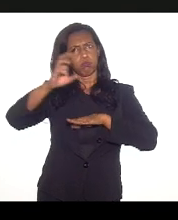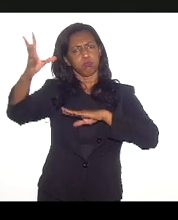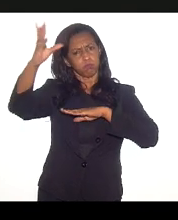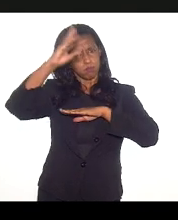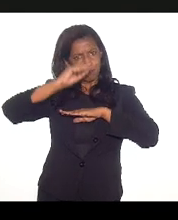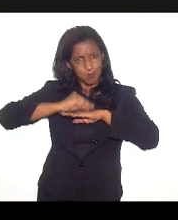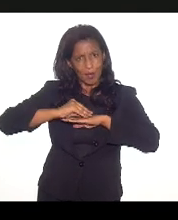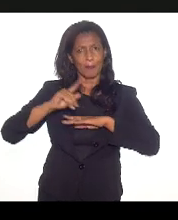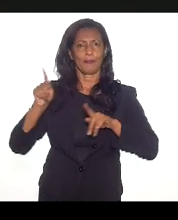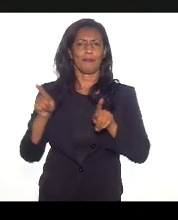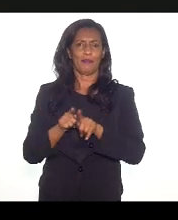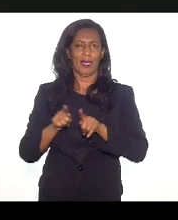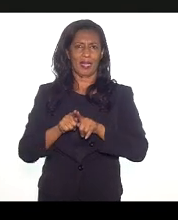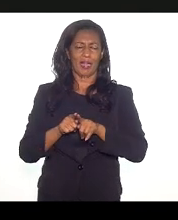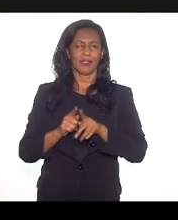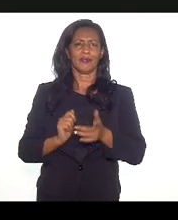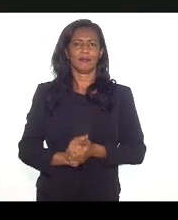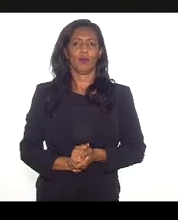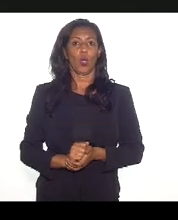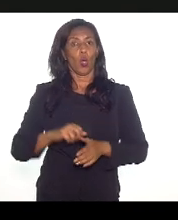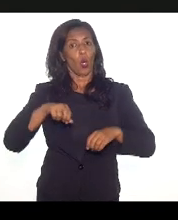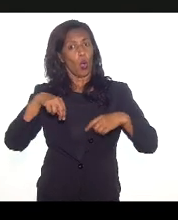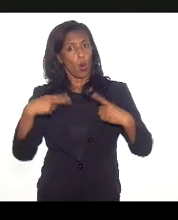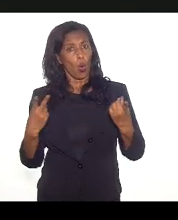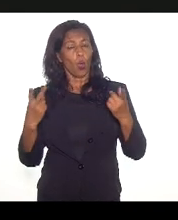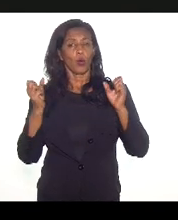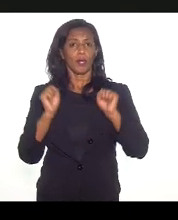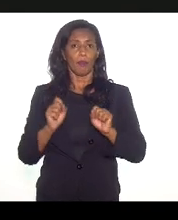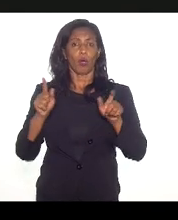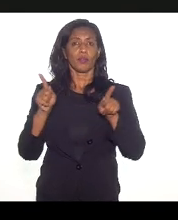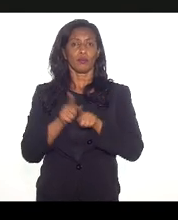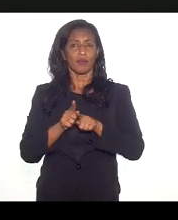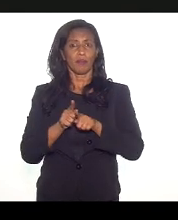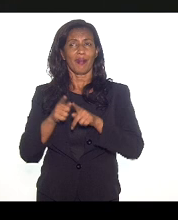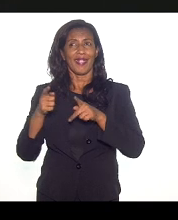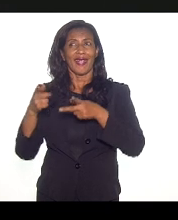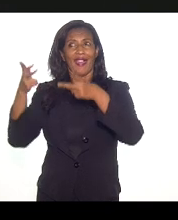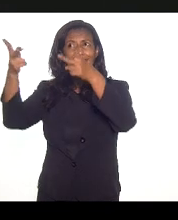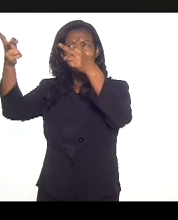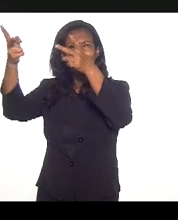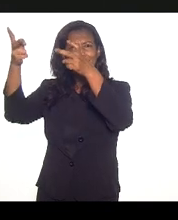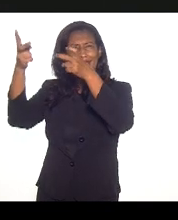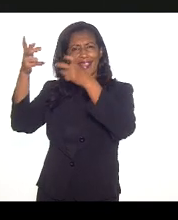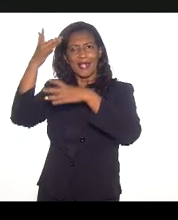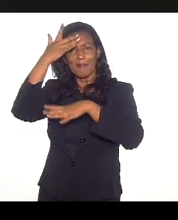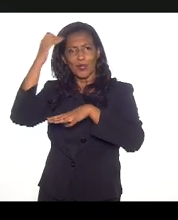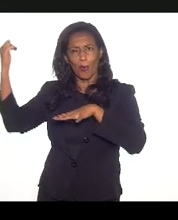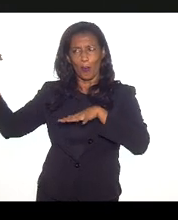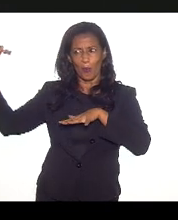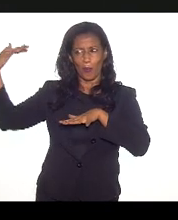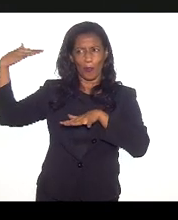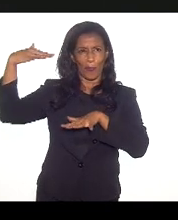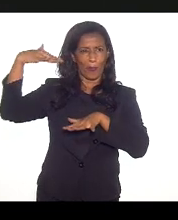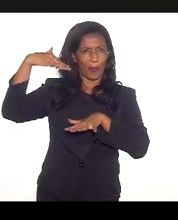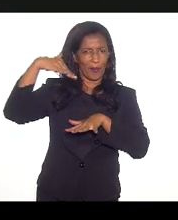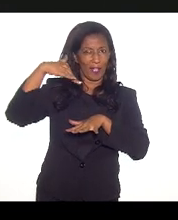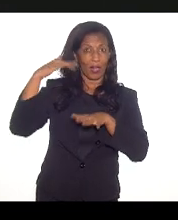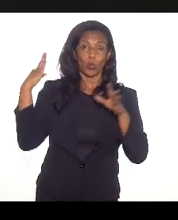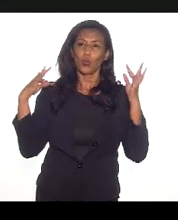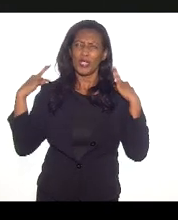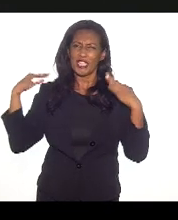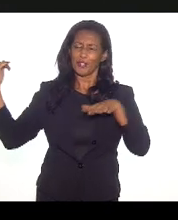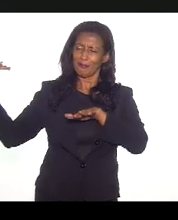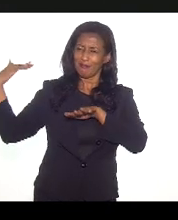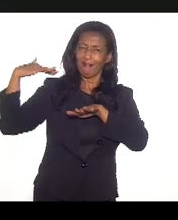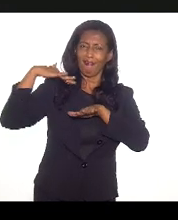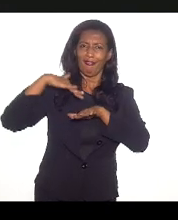território fluminense, ou que possam atrair pessoas para consumir aqui, como é, por exemplo, o caso do turismo. Então, gente vê